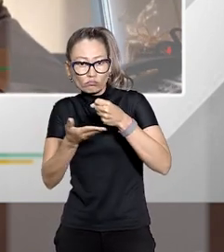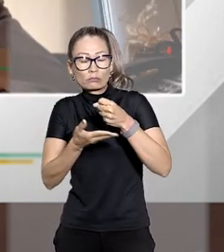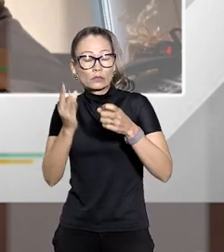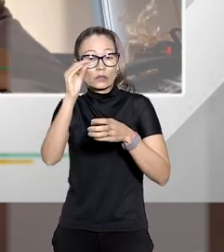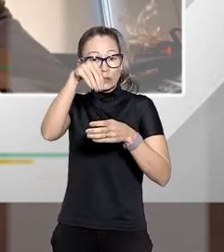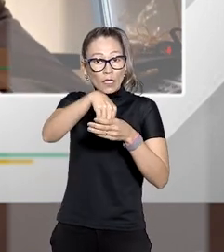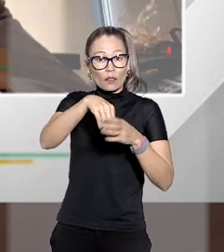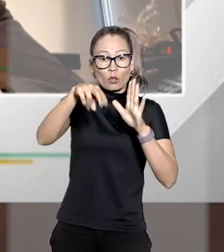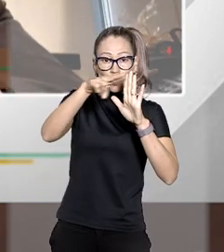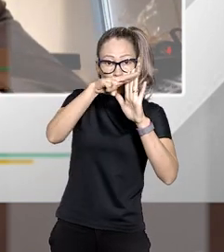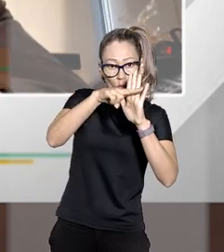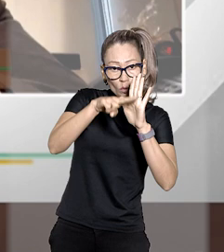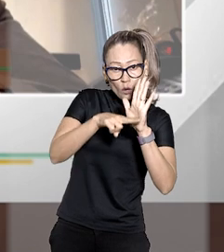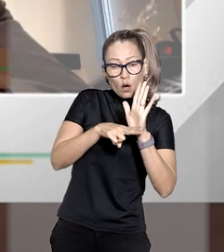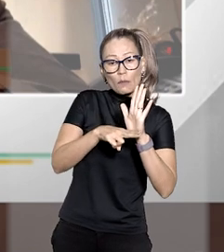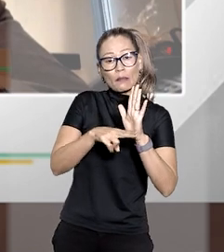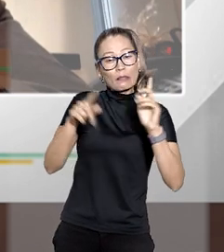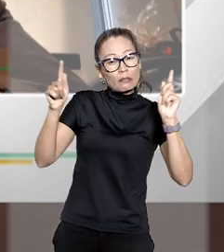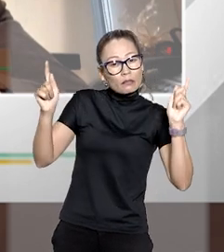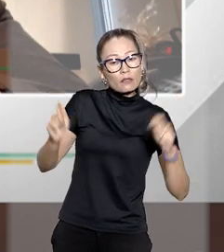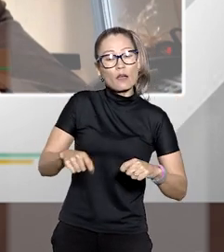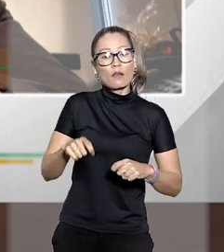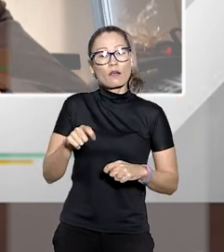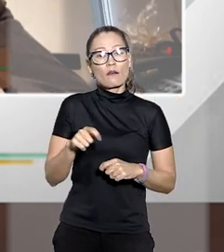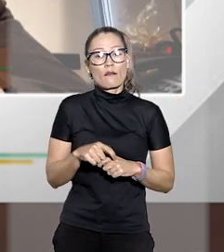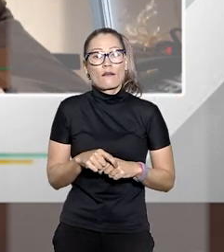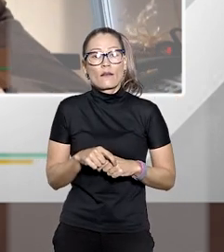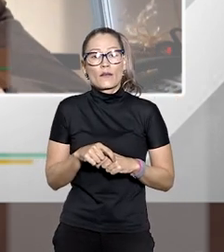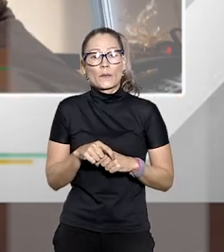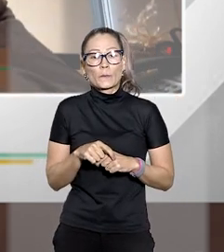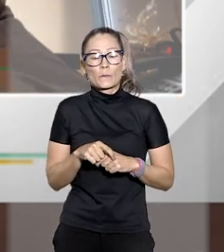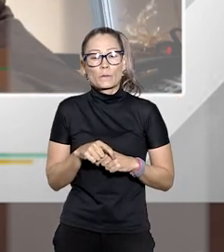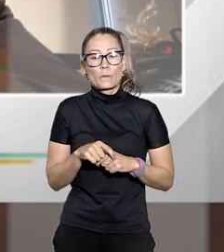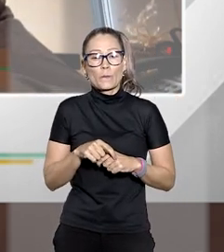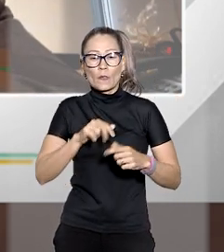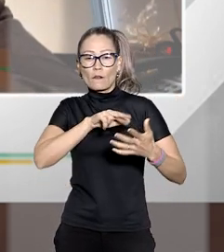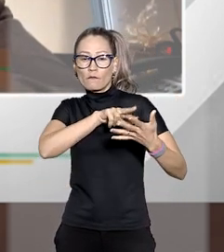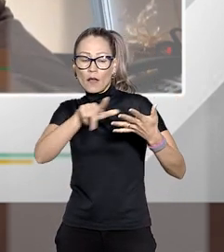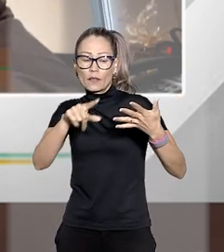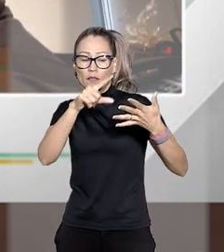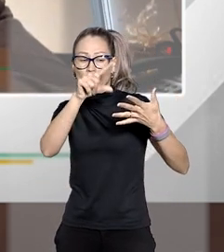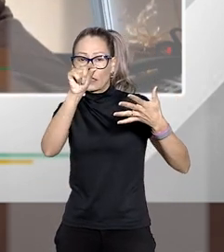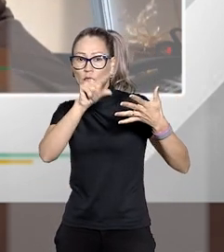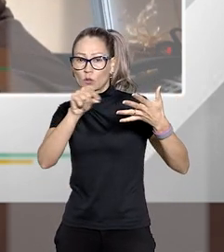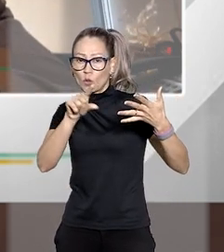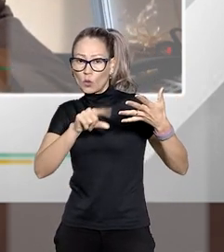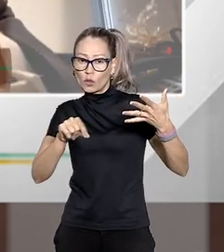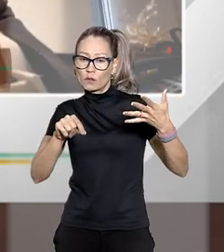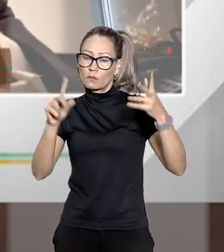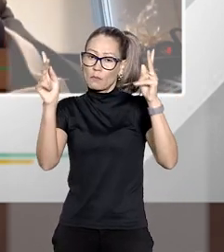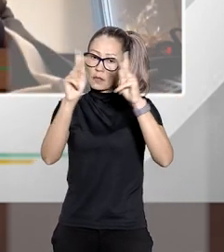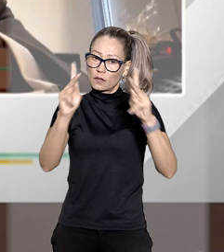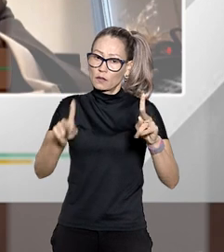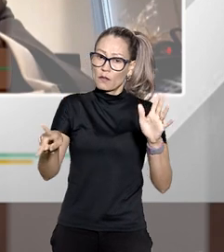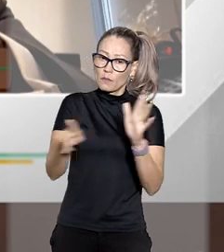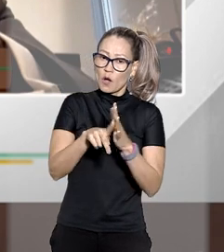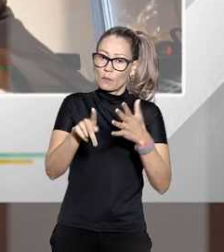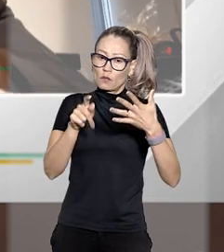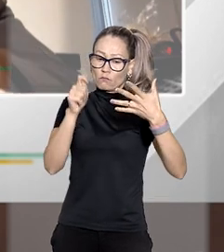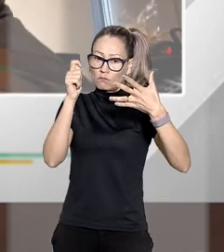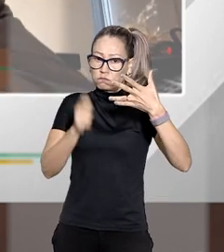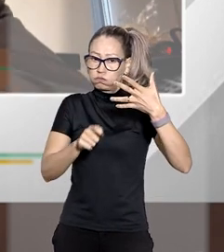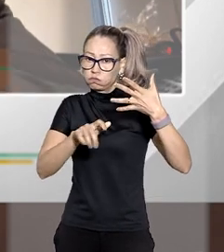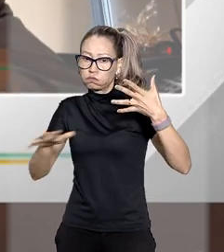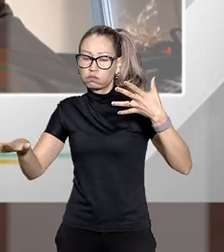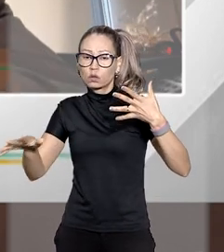a possibilidade de compor principalmente para aquelas questões que são extremamente pacíficas na jurisprudência